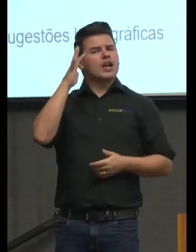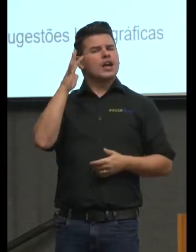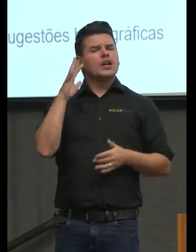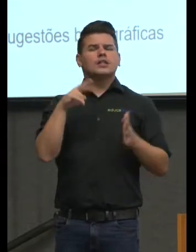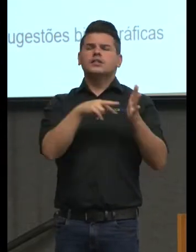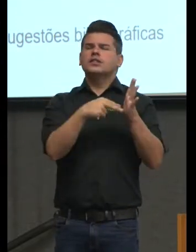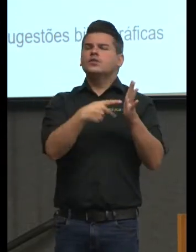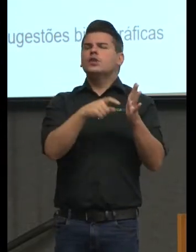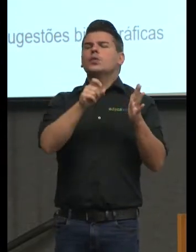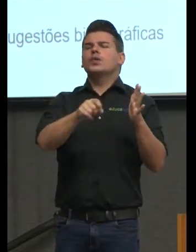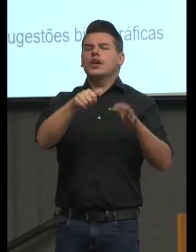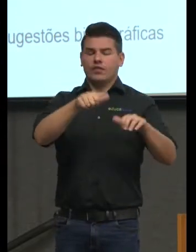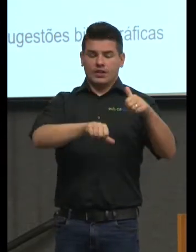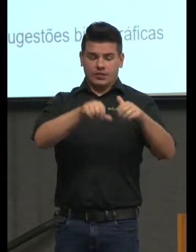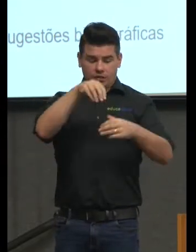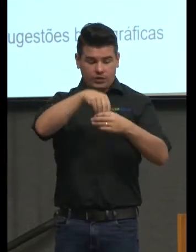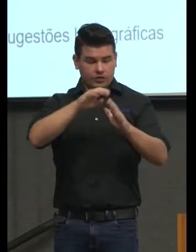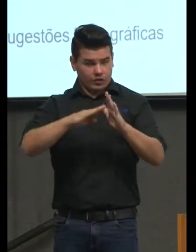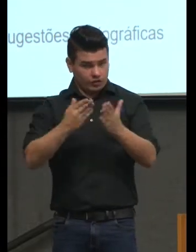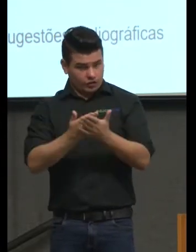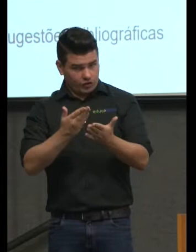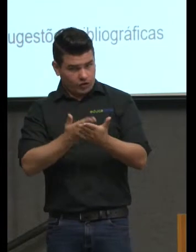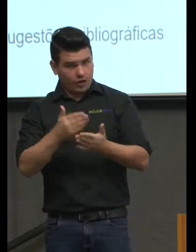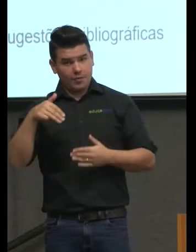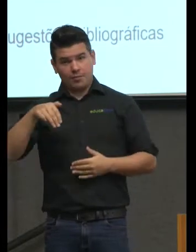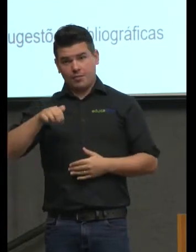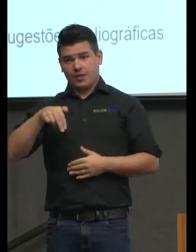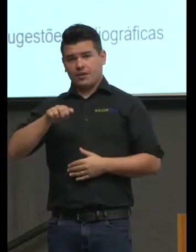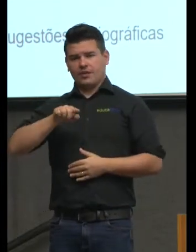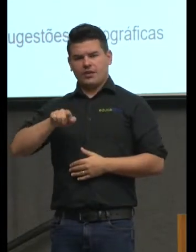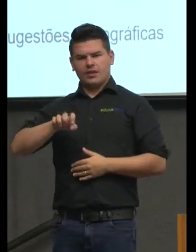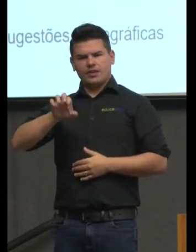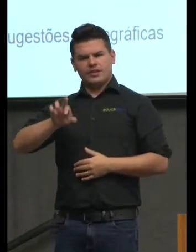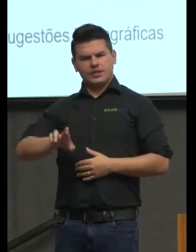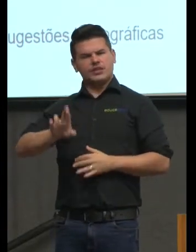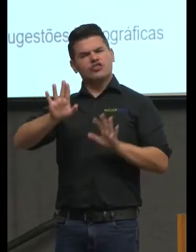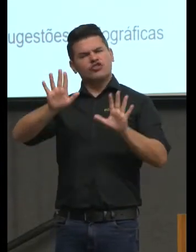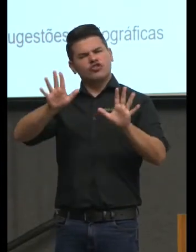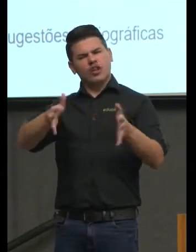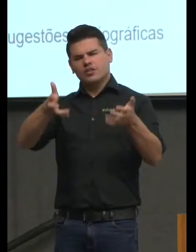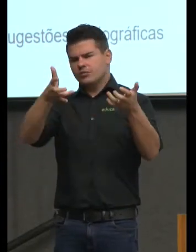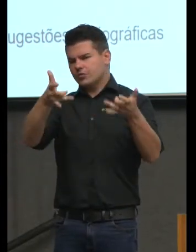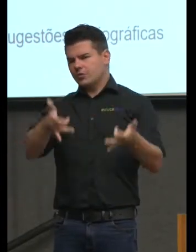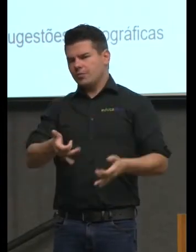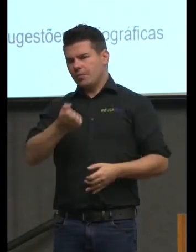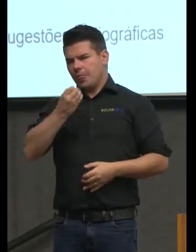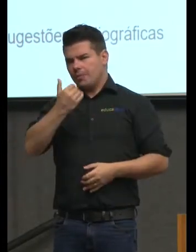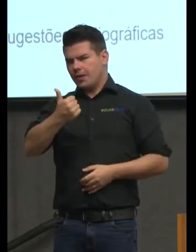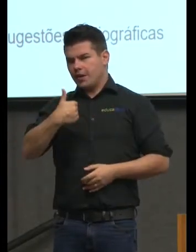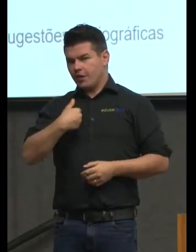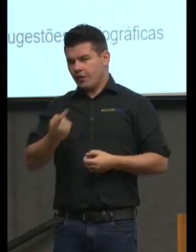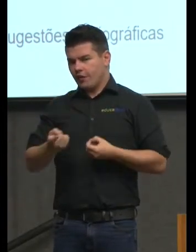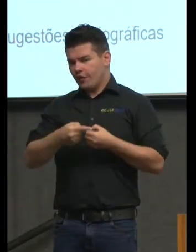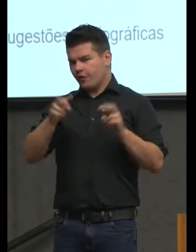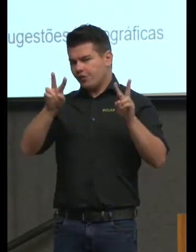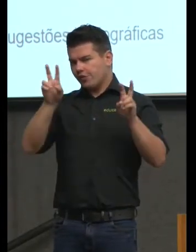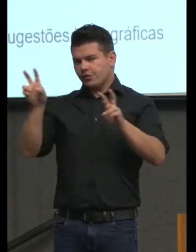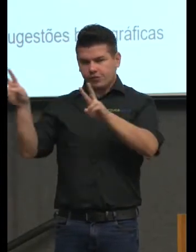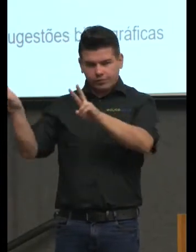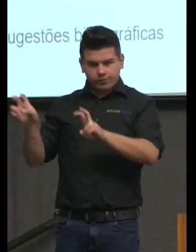avaliação escolar o Menezes já falou bastante e bem e eu vou retomar quem sabe isso